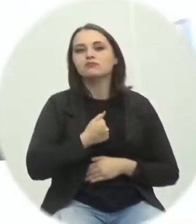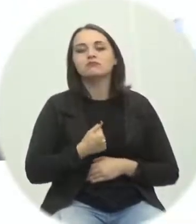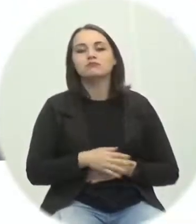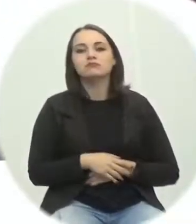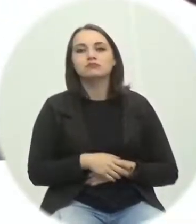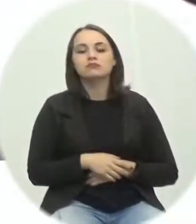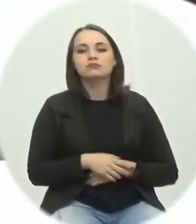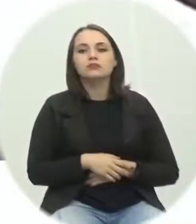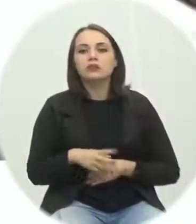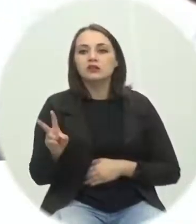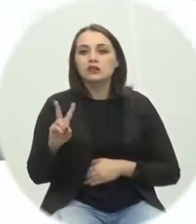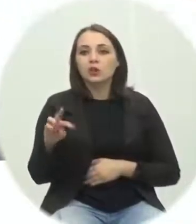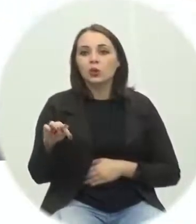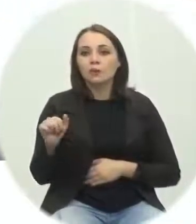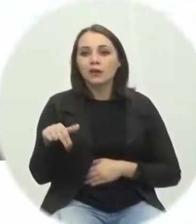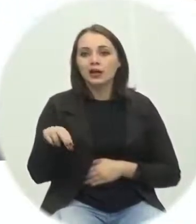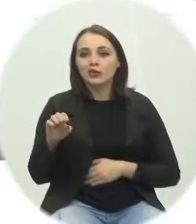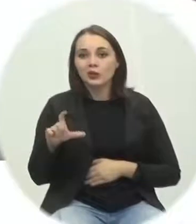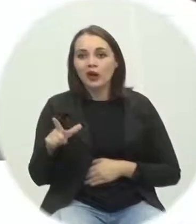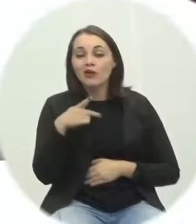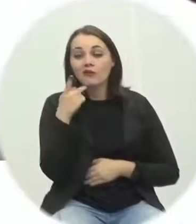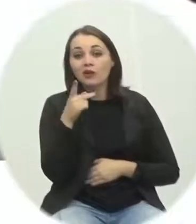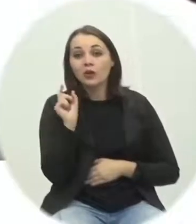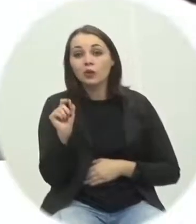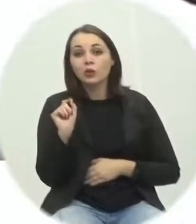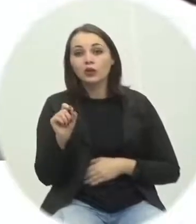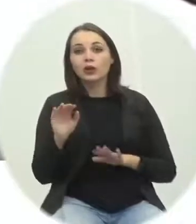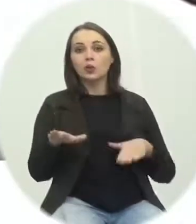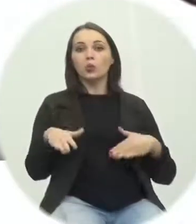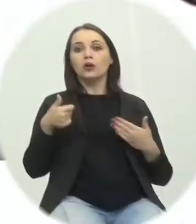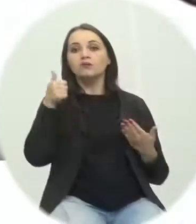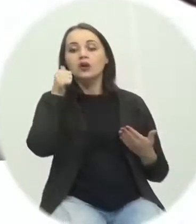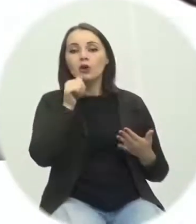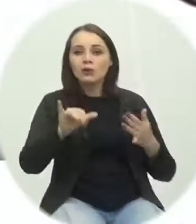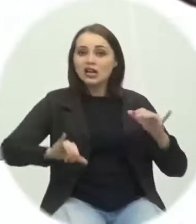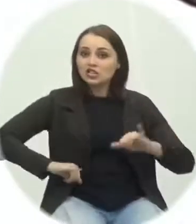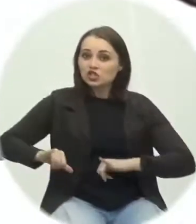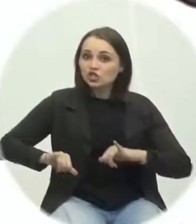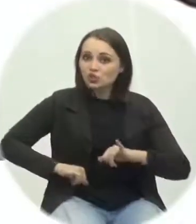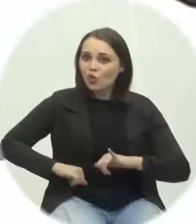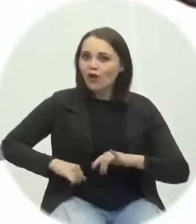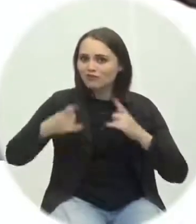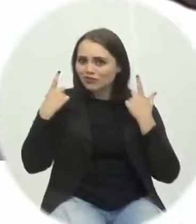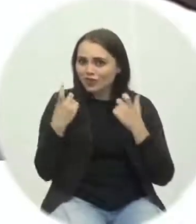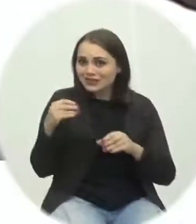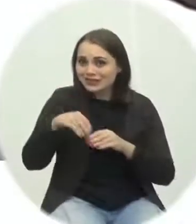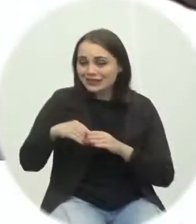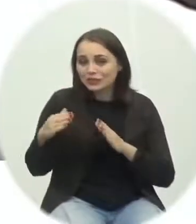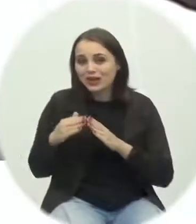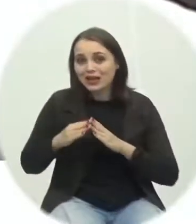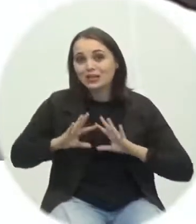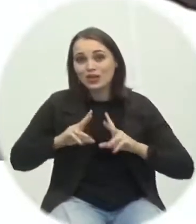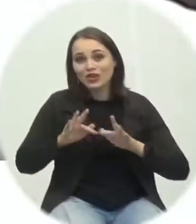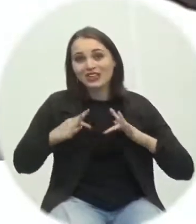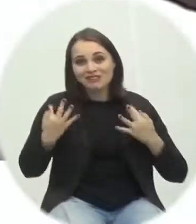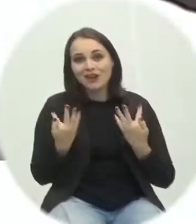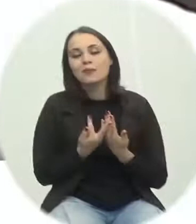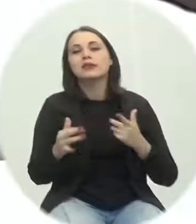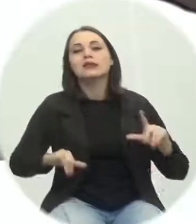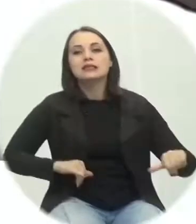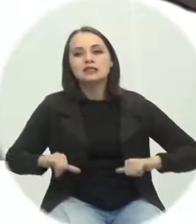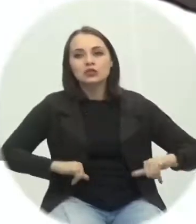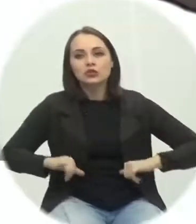vereador Manuel, que quando a mulher sofre violência, toda a família é violentada também.